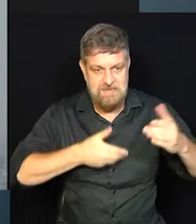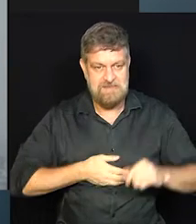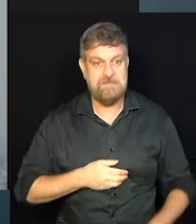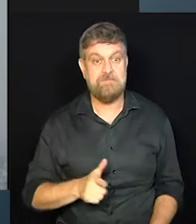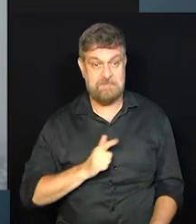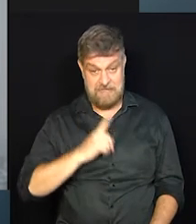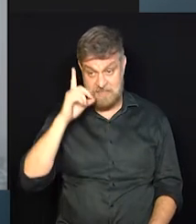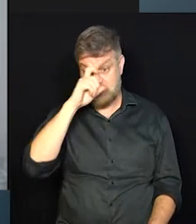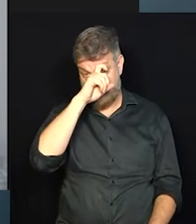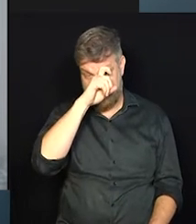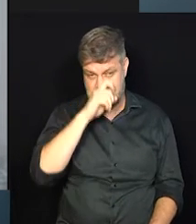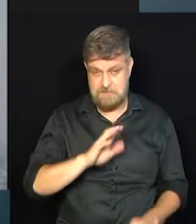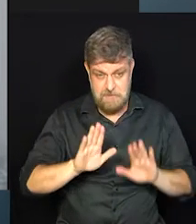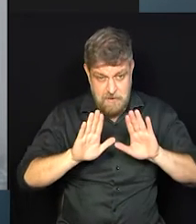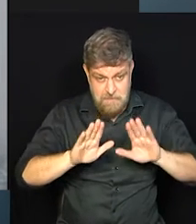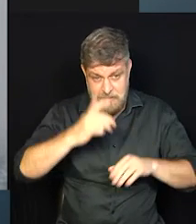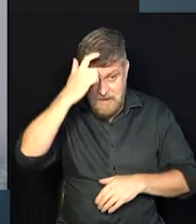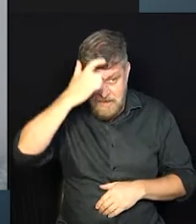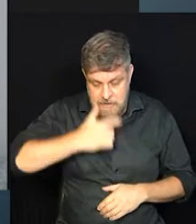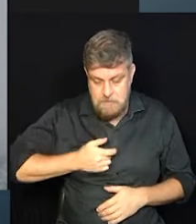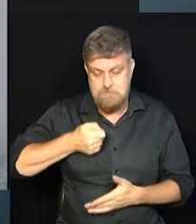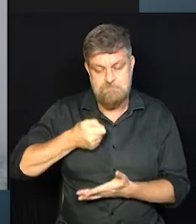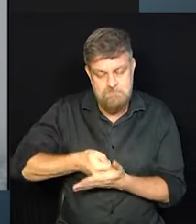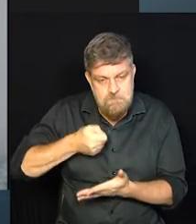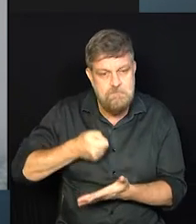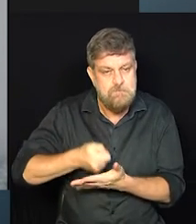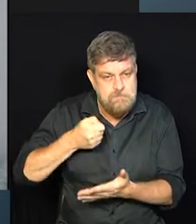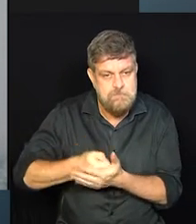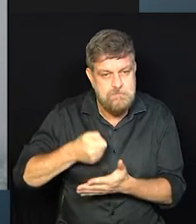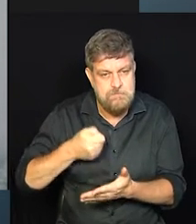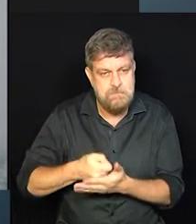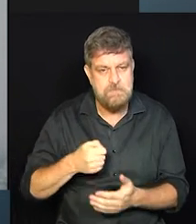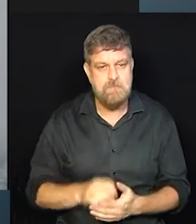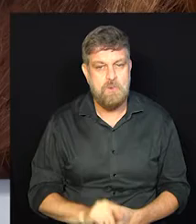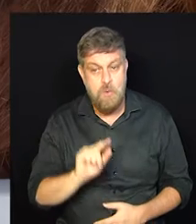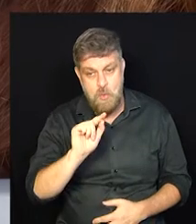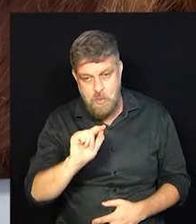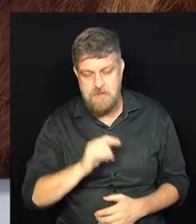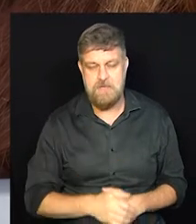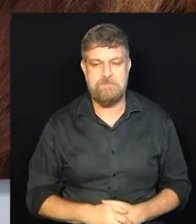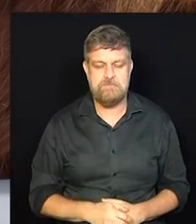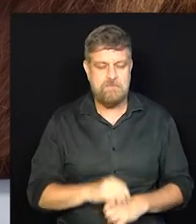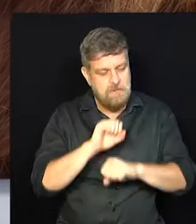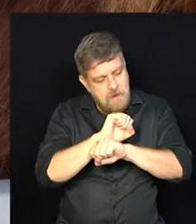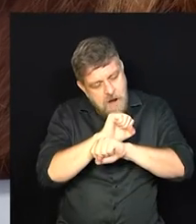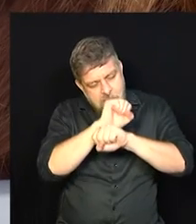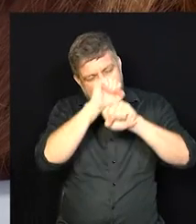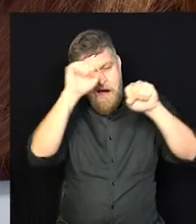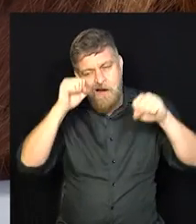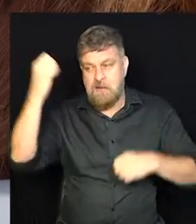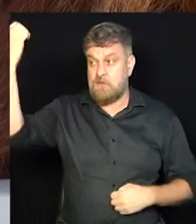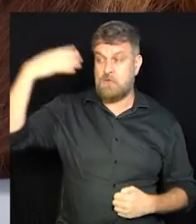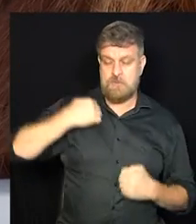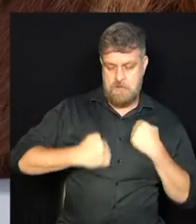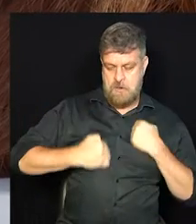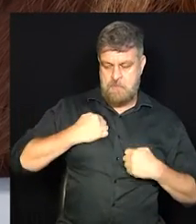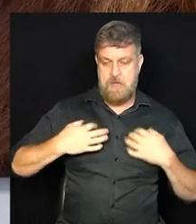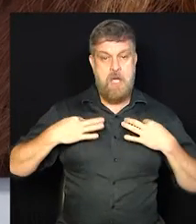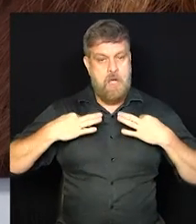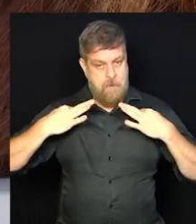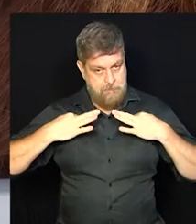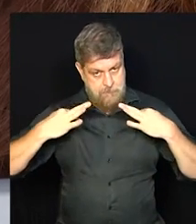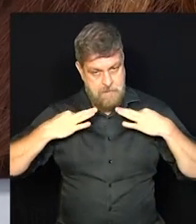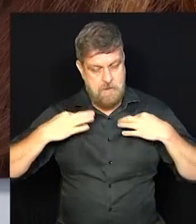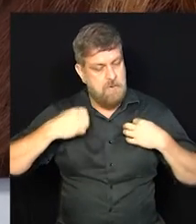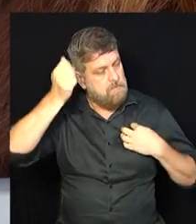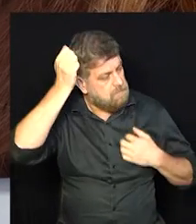bem complicado, é bem difícil. Mas eu me cobro bastante nesse sentido. Então, eu me cobro de acordar, tomar um banho, colocar uma